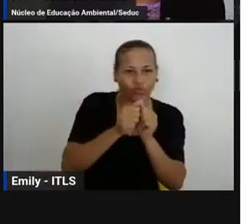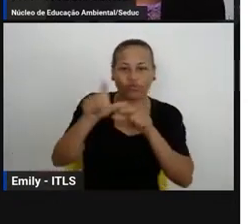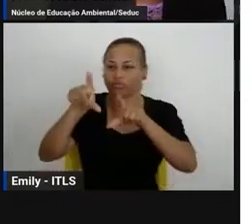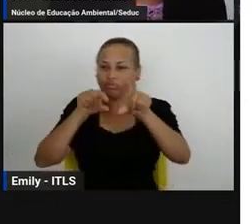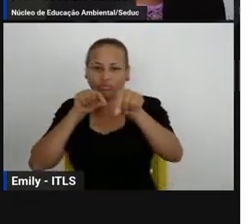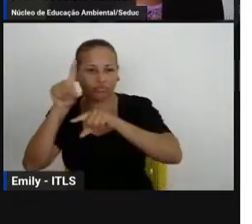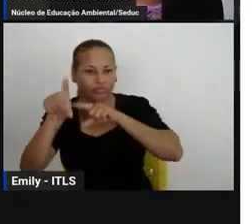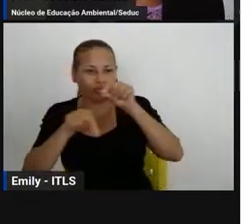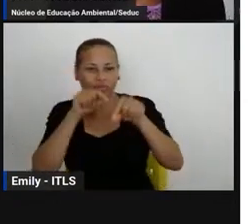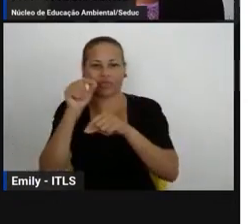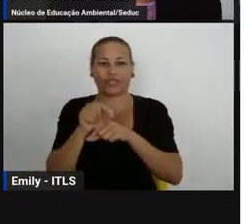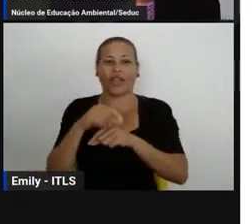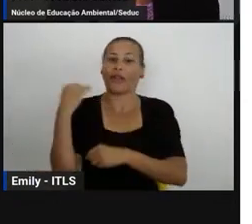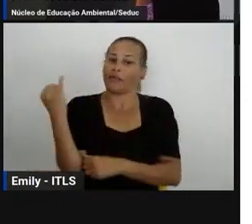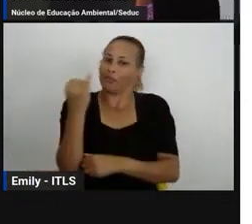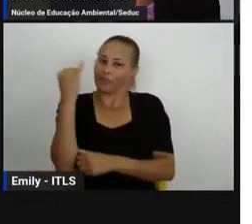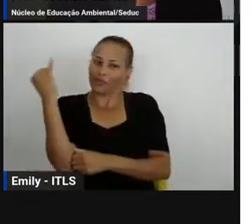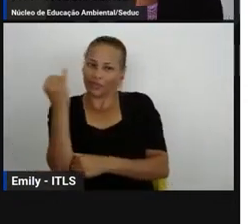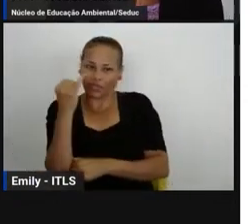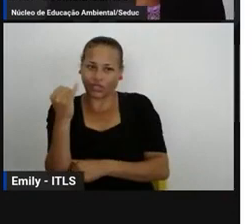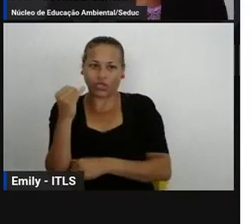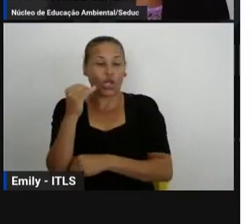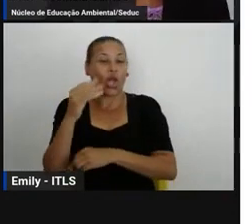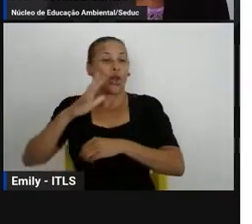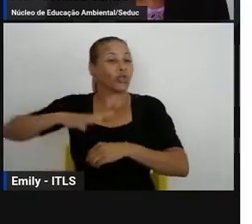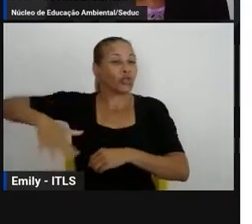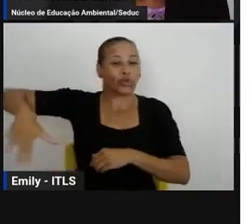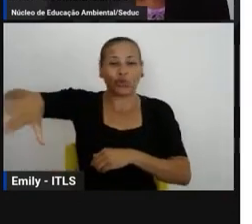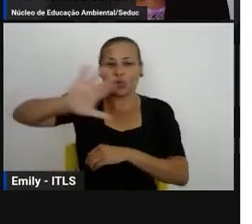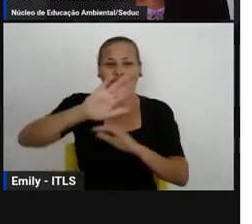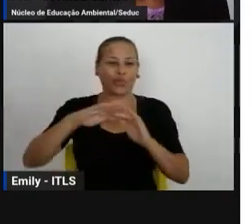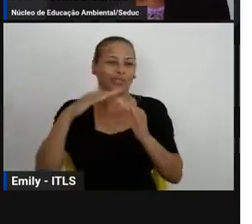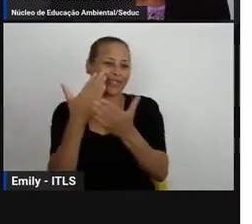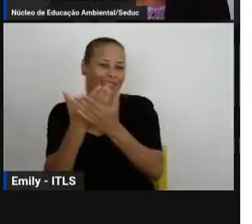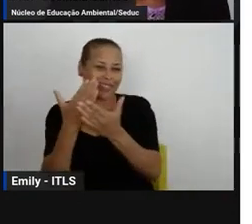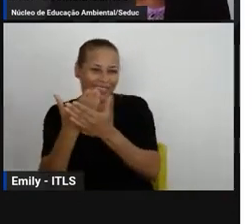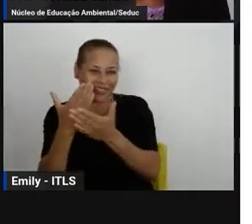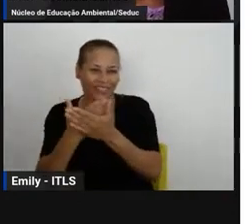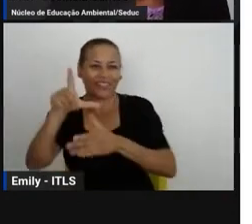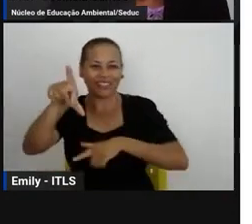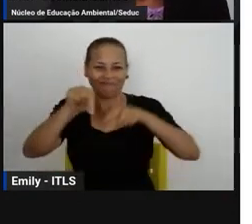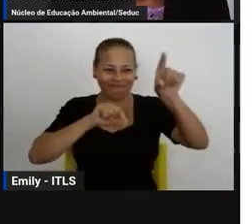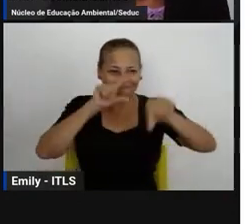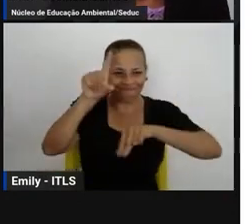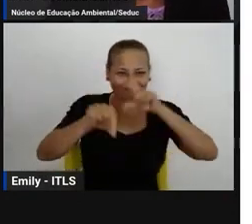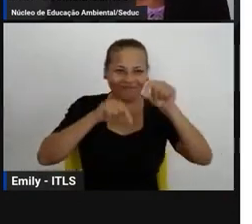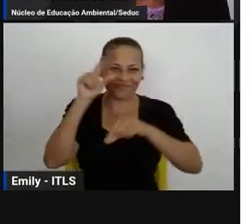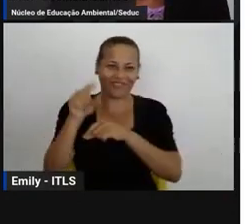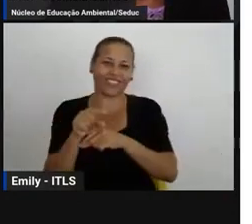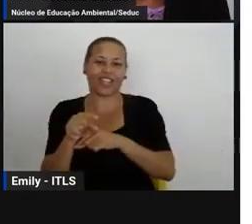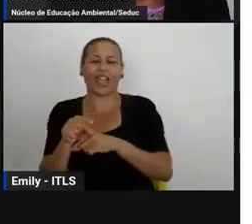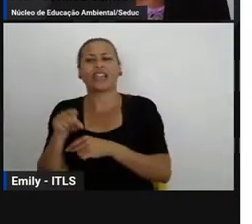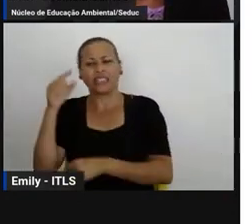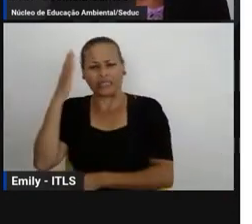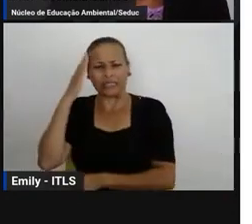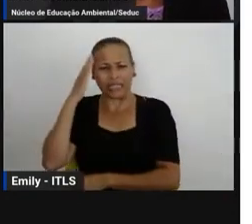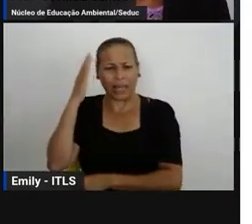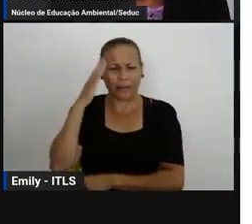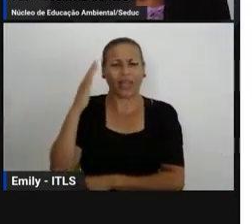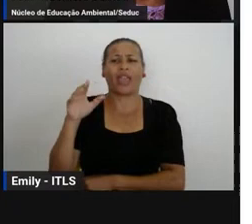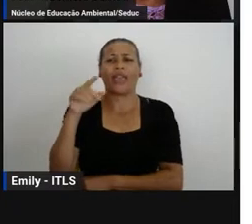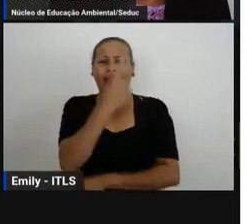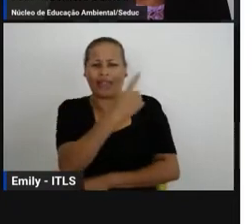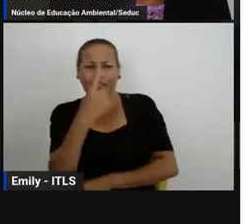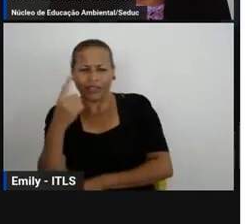total liberdade a que todas as escolas escolhessem a sua combinância né considerando as suas realidades as suas necessidades